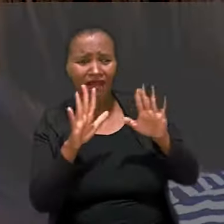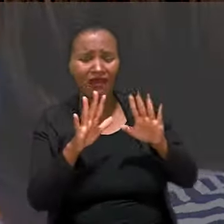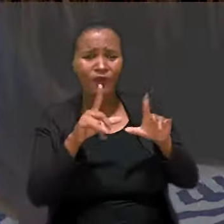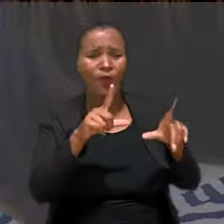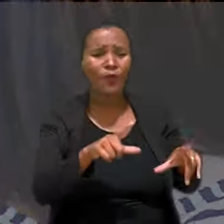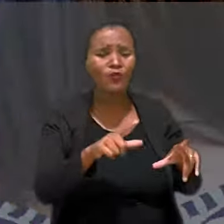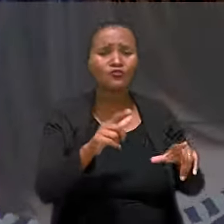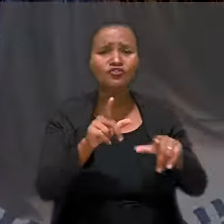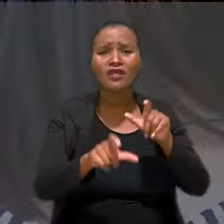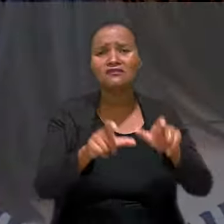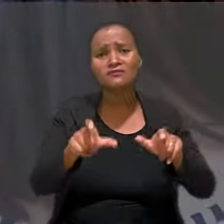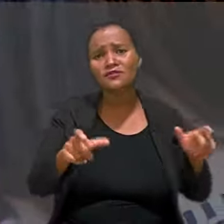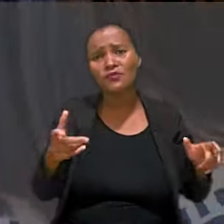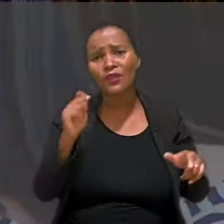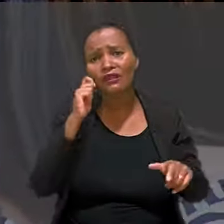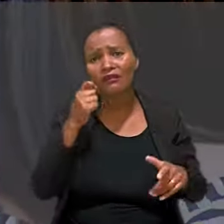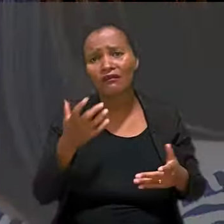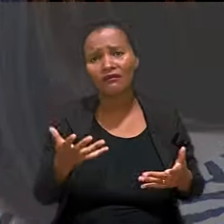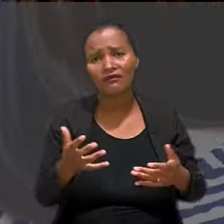onde estão essas pessoas.